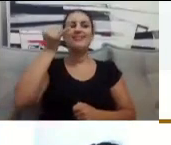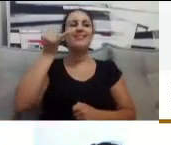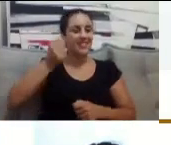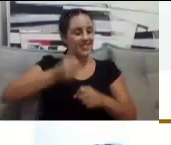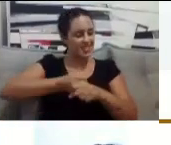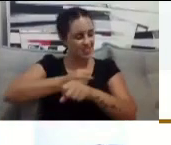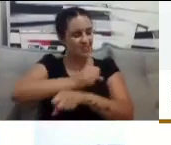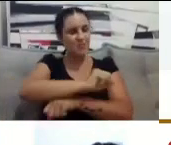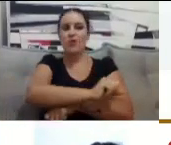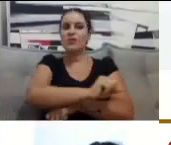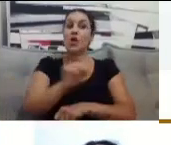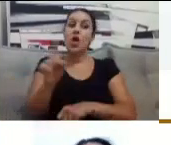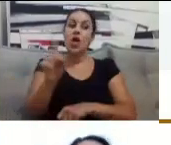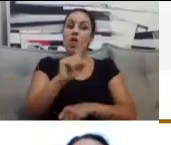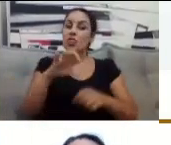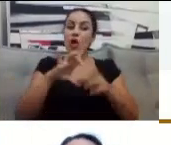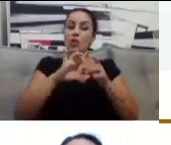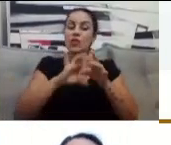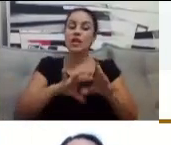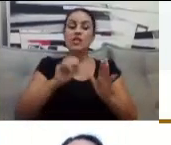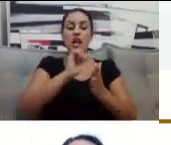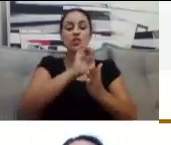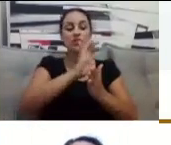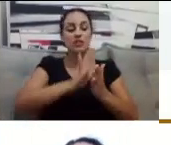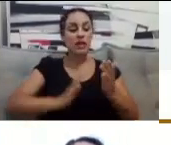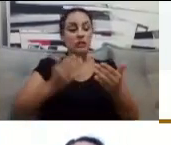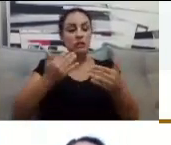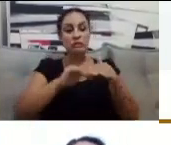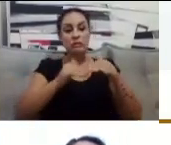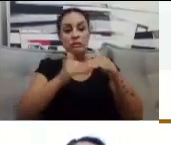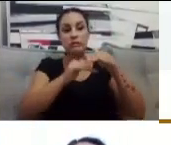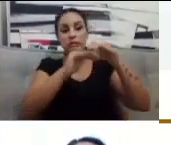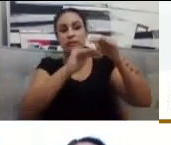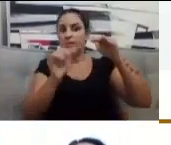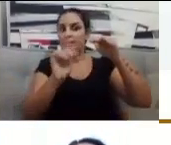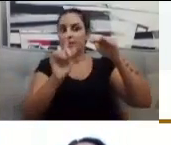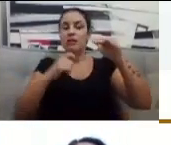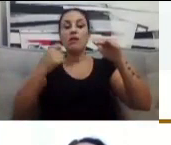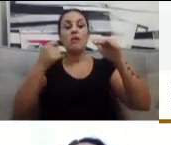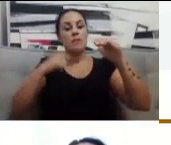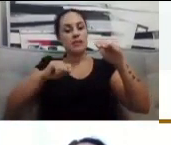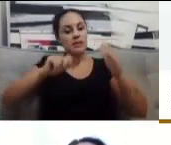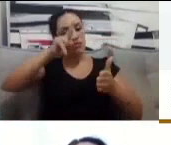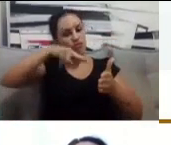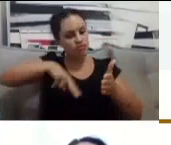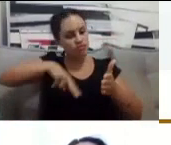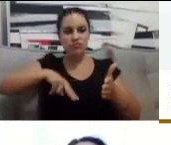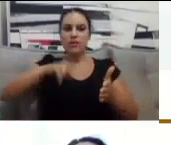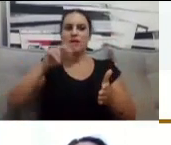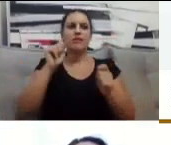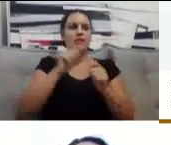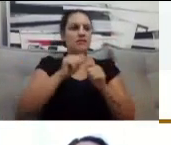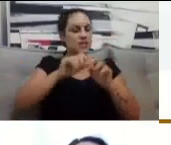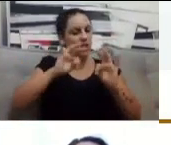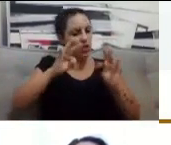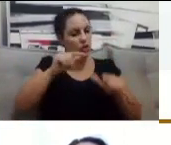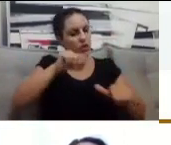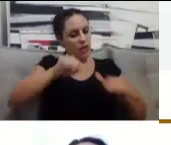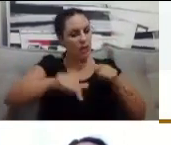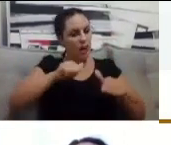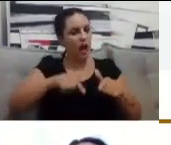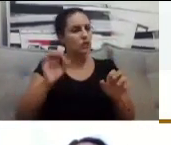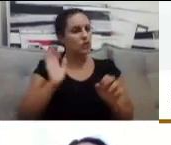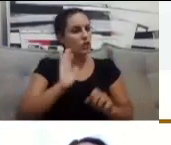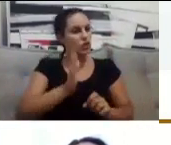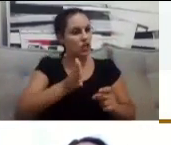dediquem. Uma dica que eu dou. Não deixem acumular porque é bastante atividade. Bastante coisa para ler.